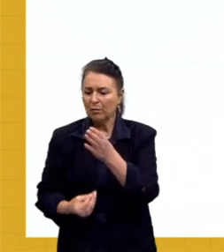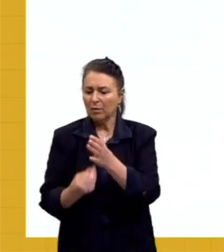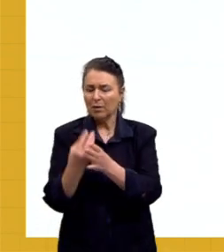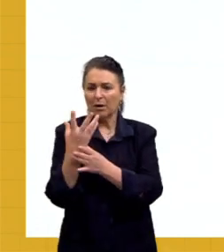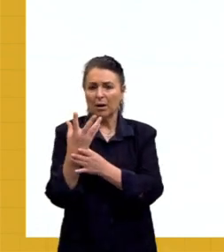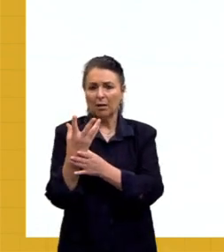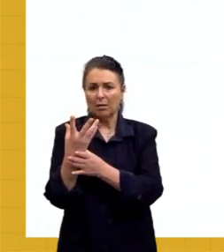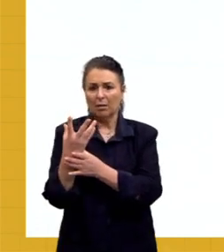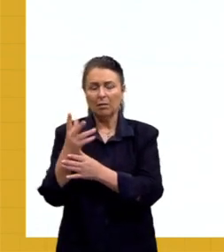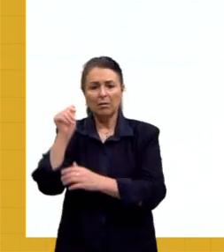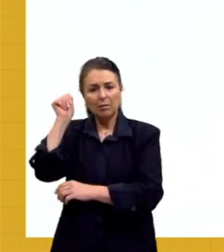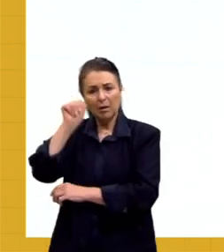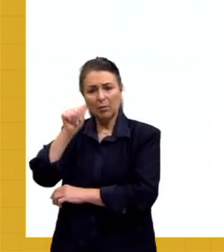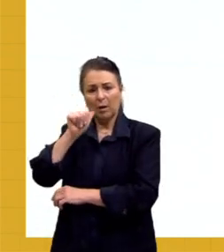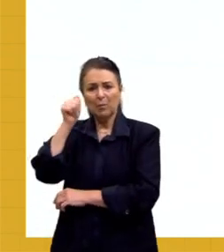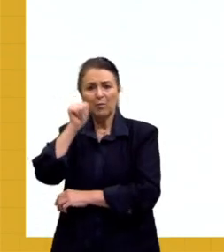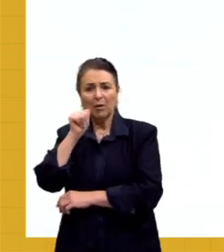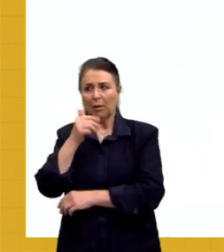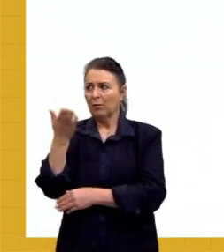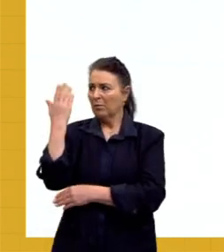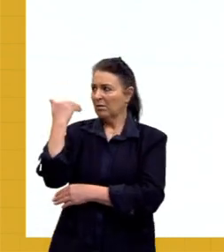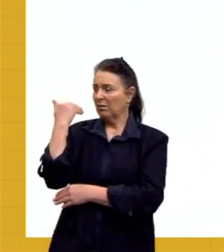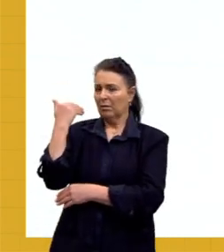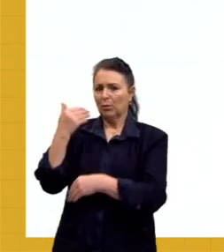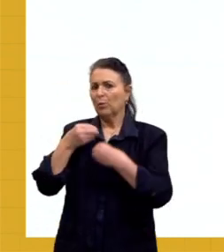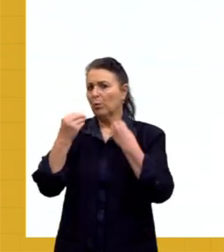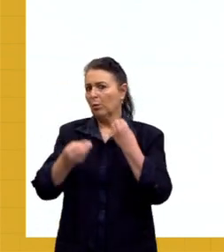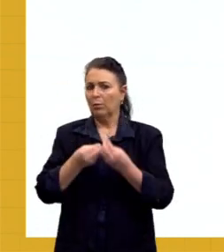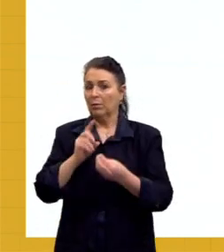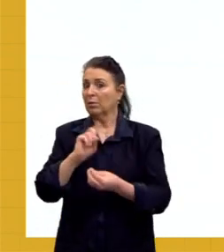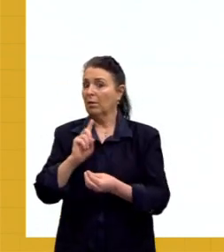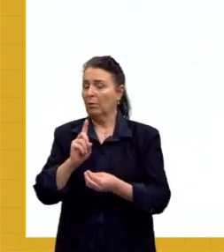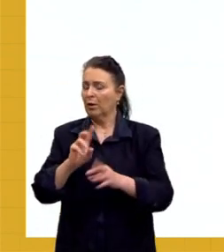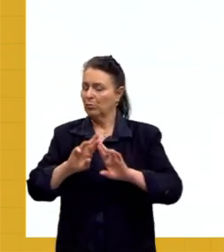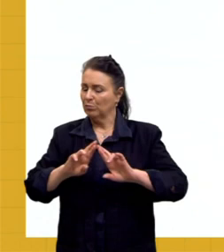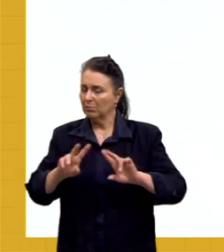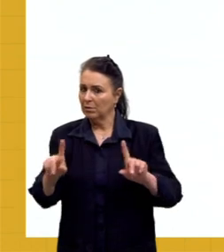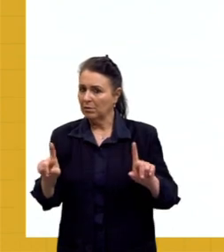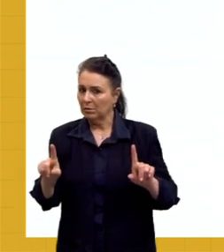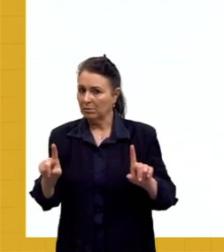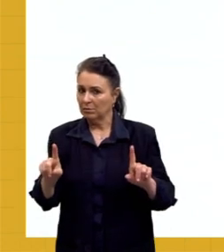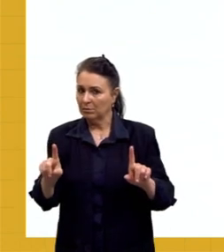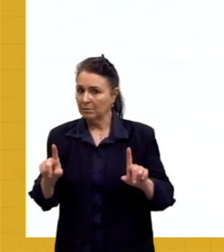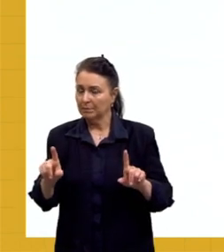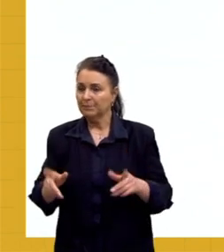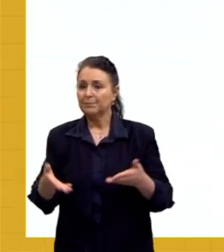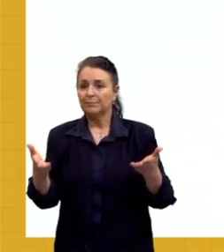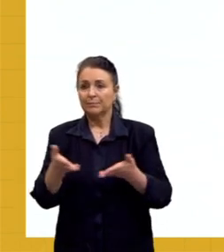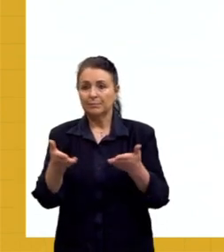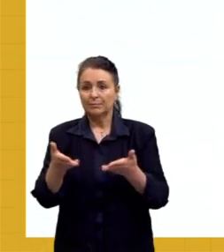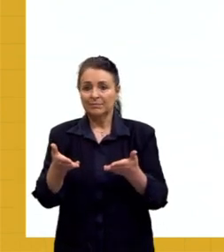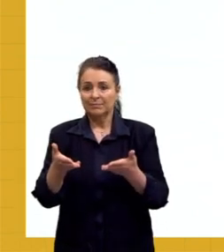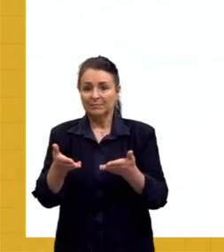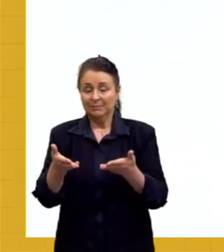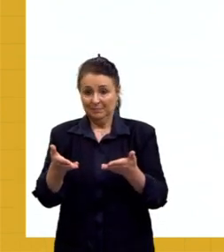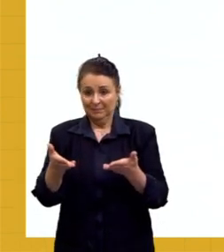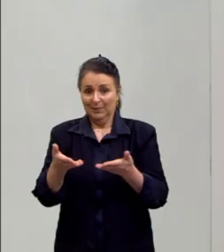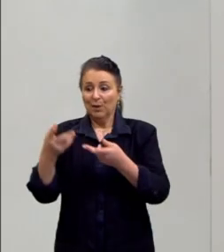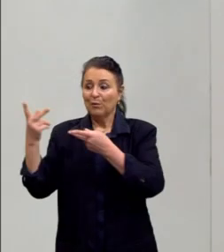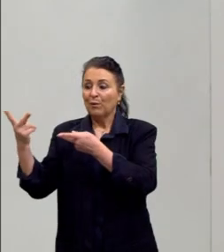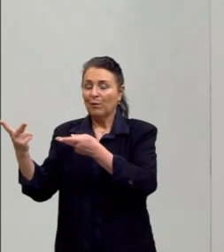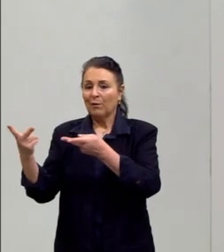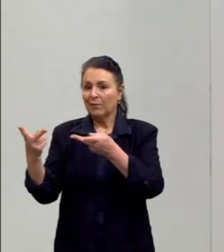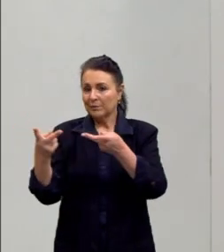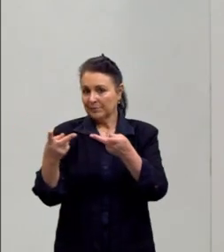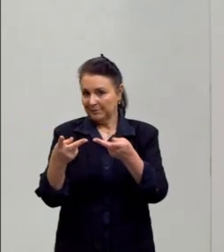mulheres. Dizer, as mulheres eram assim no passado. Pera lá, não eram não. E agora, pessoal, eu vou convidar,